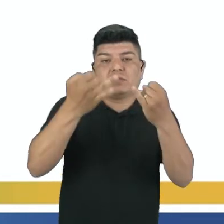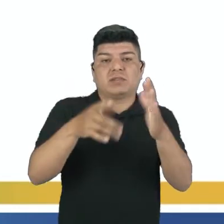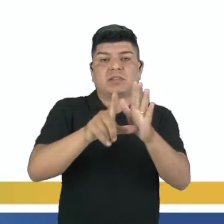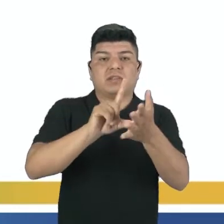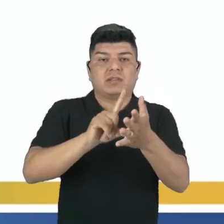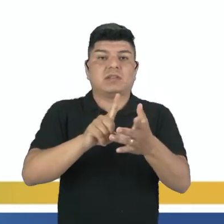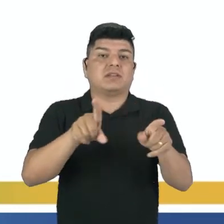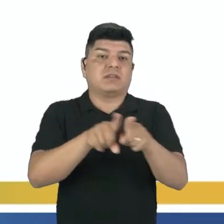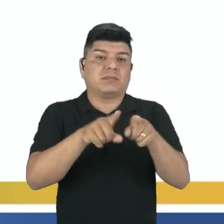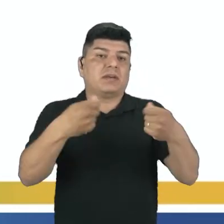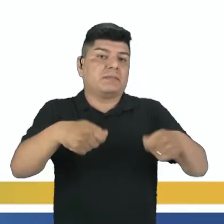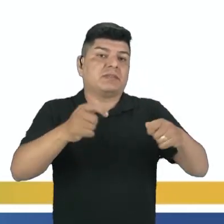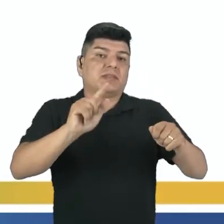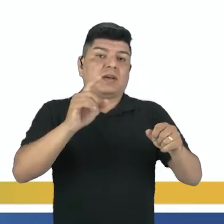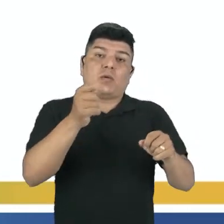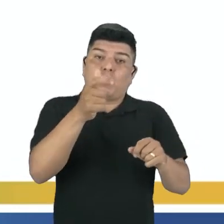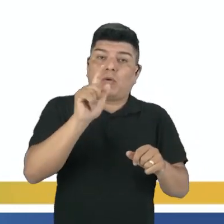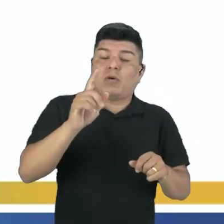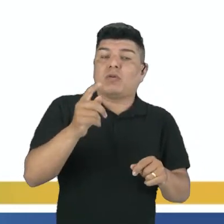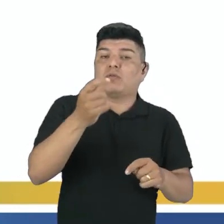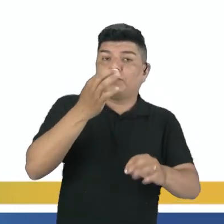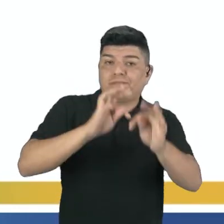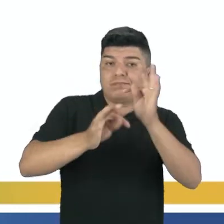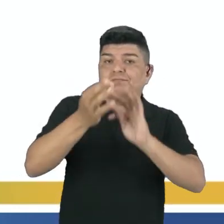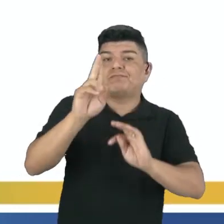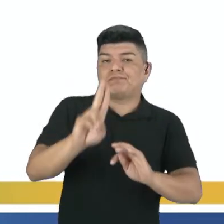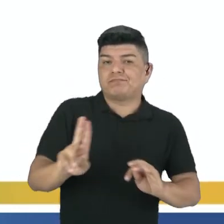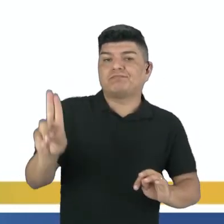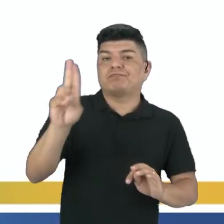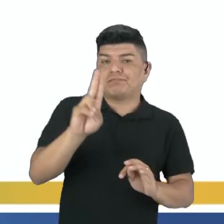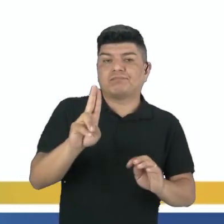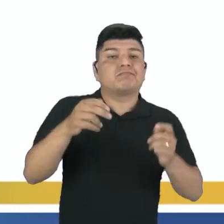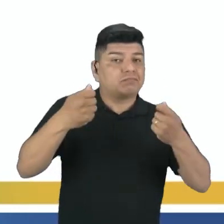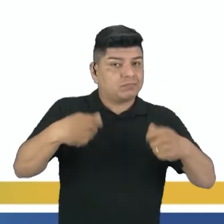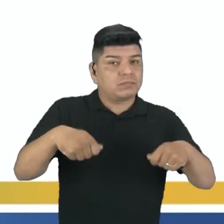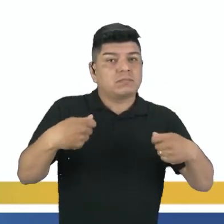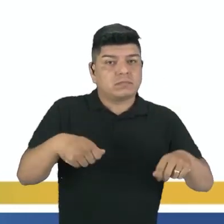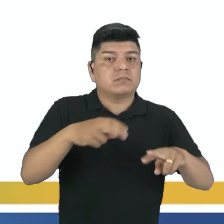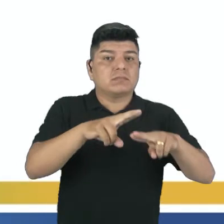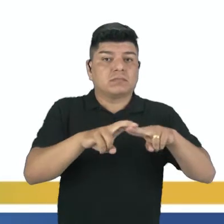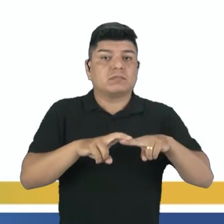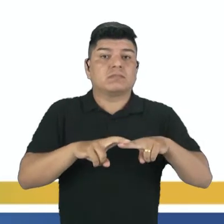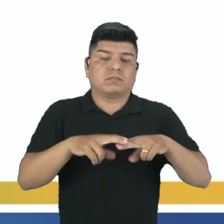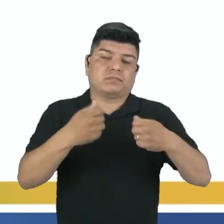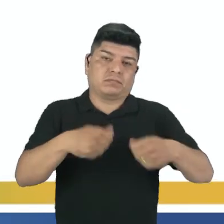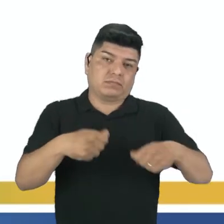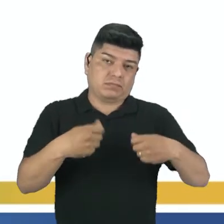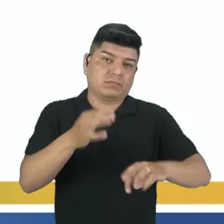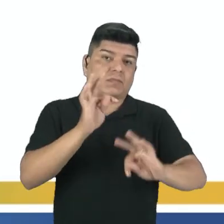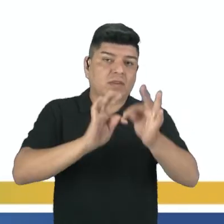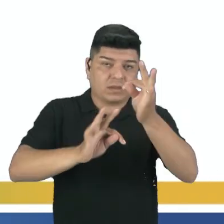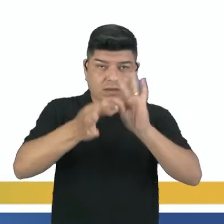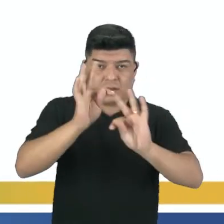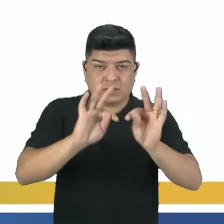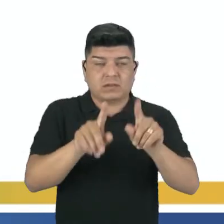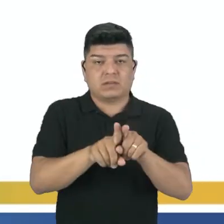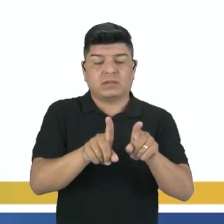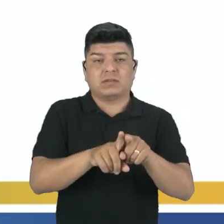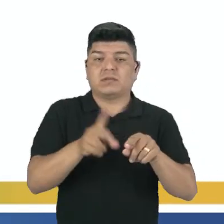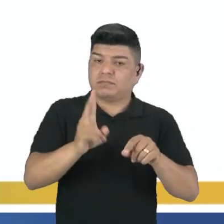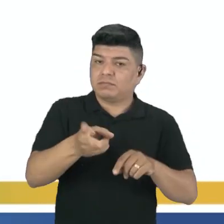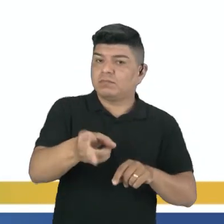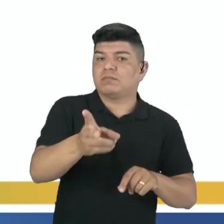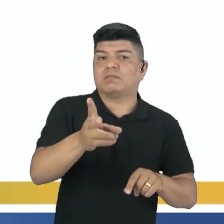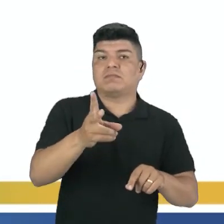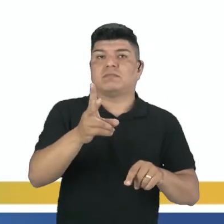anteriormente, ela vai depender um pouco da tecnologia, de usar um pouco de tecnologia. Então, ela vai precisar de alta tecnologia. E assim por